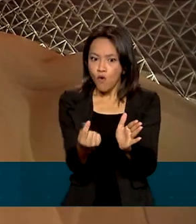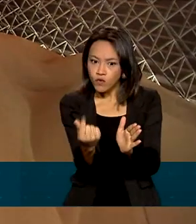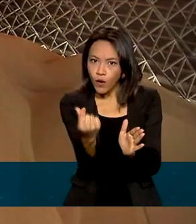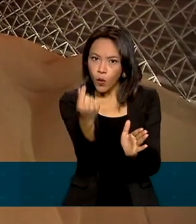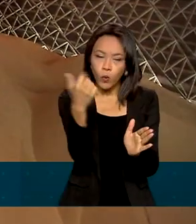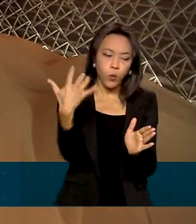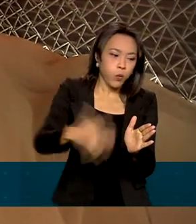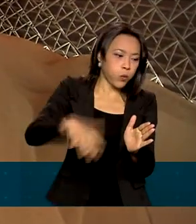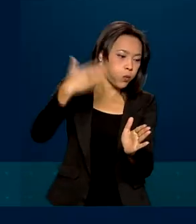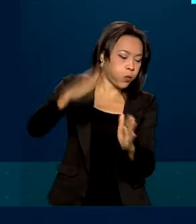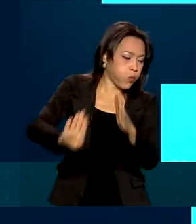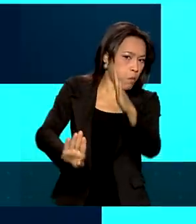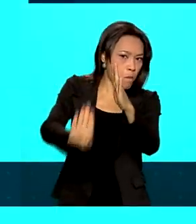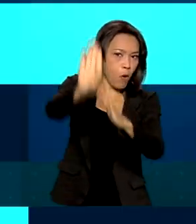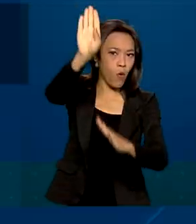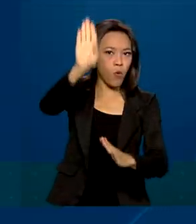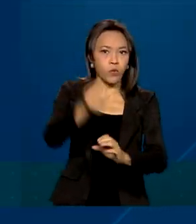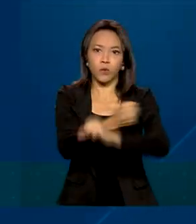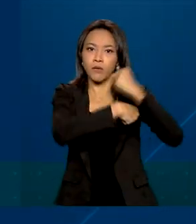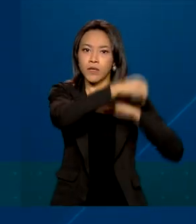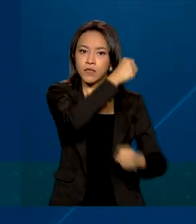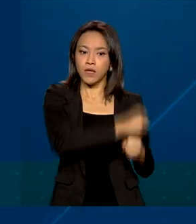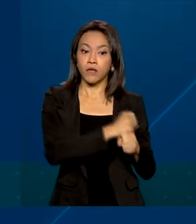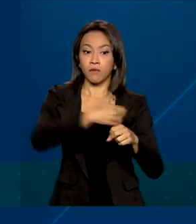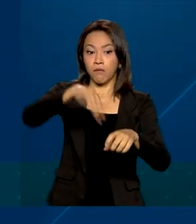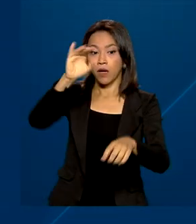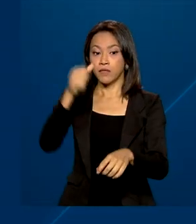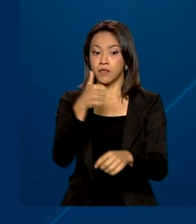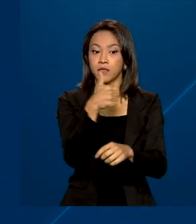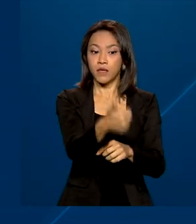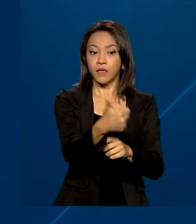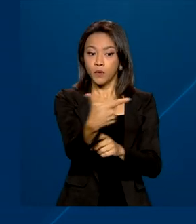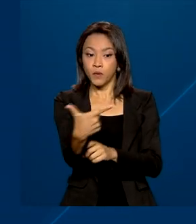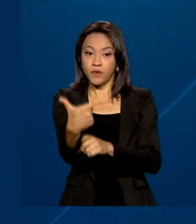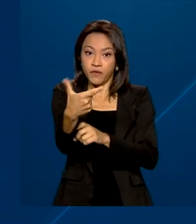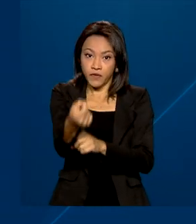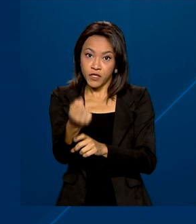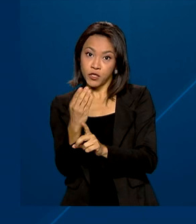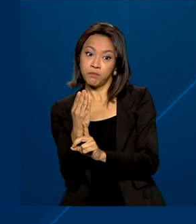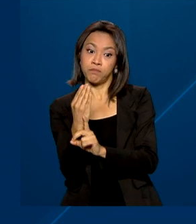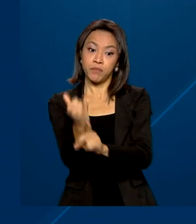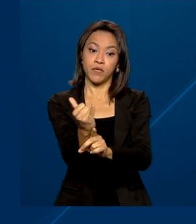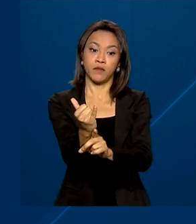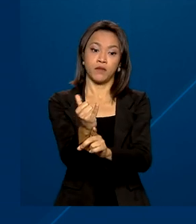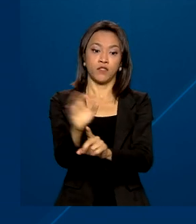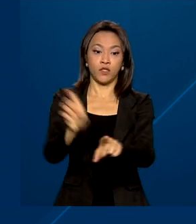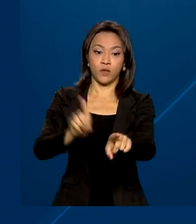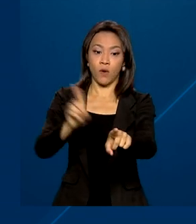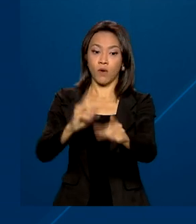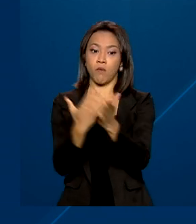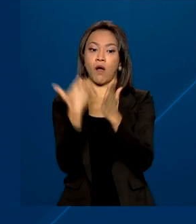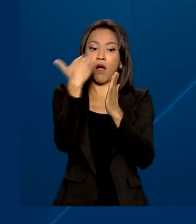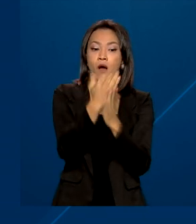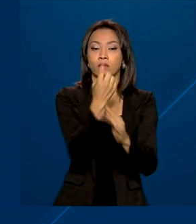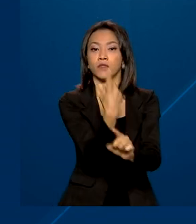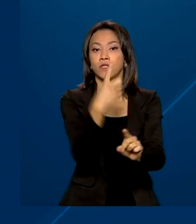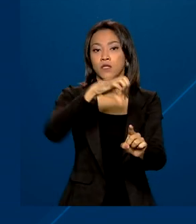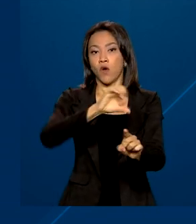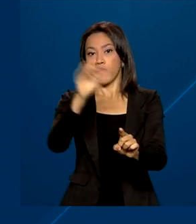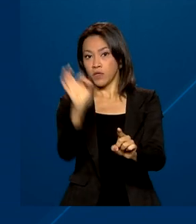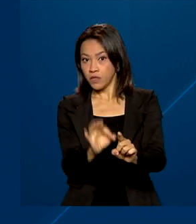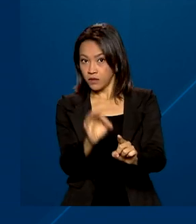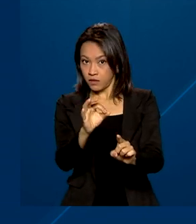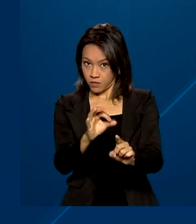recordes em 2021. Foram mais de 120 bilhões de dólares, uma alta de 19% em relação a